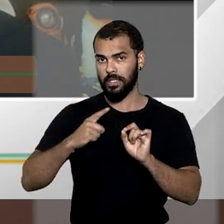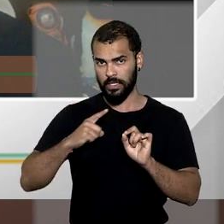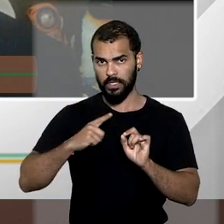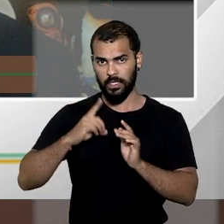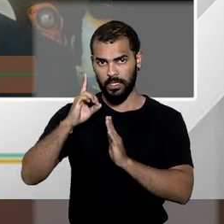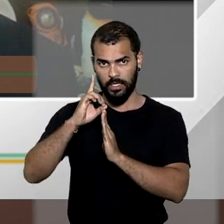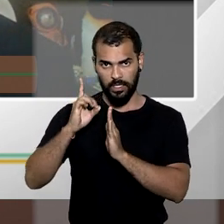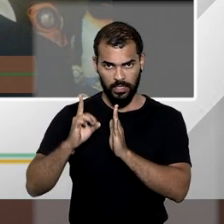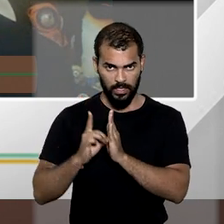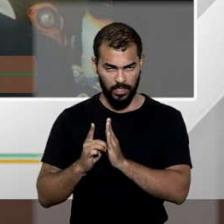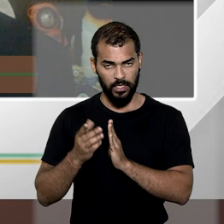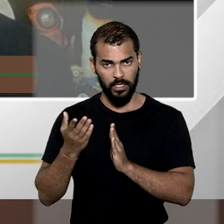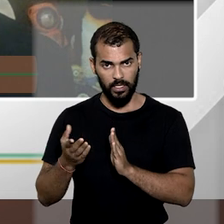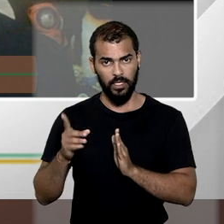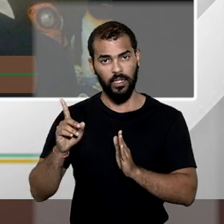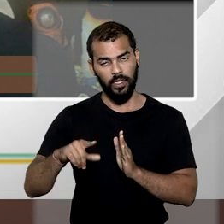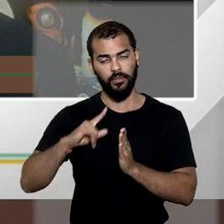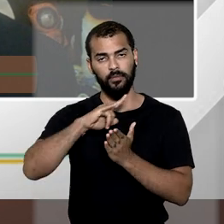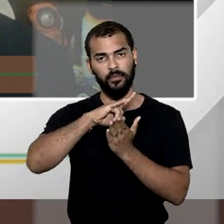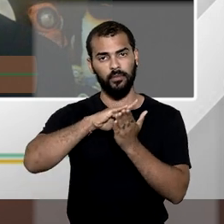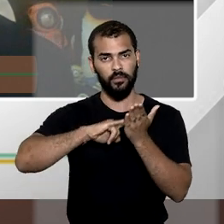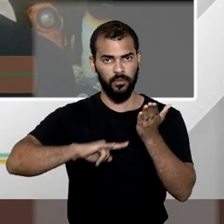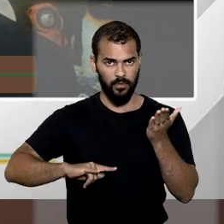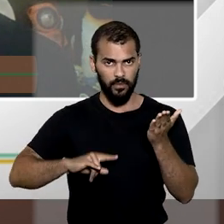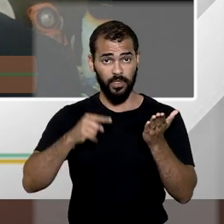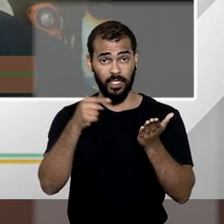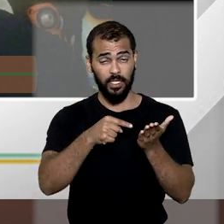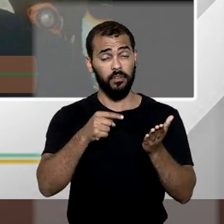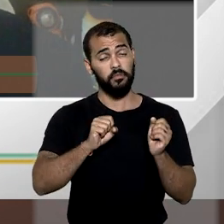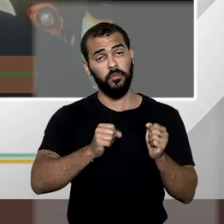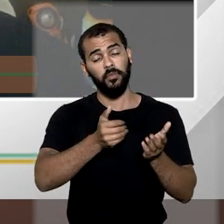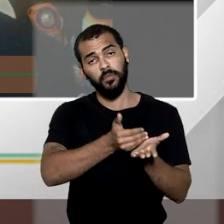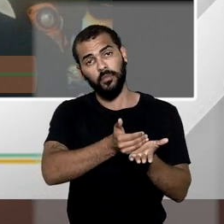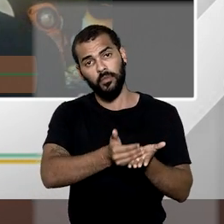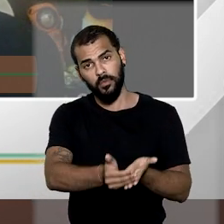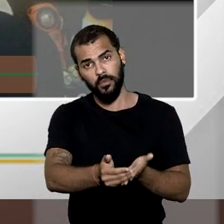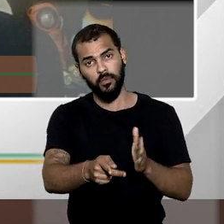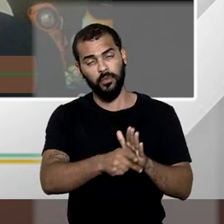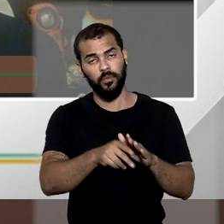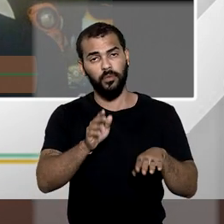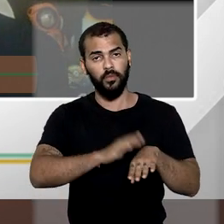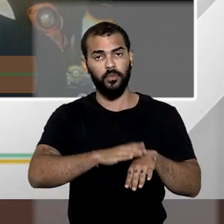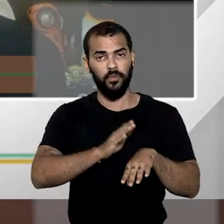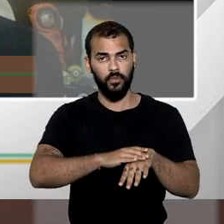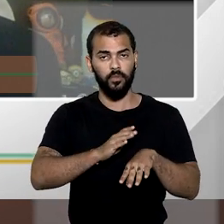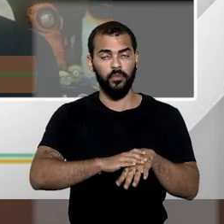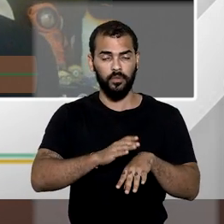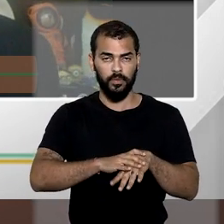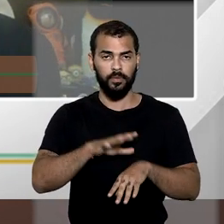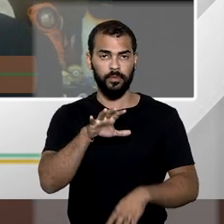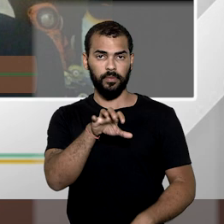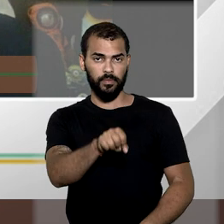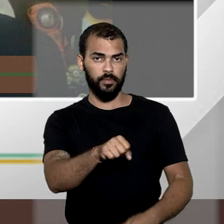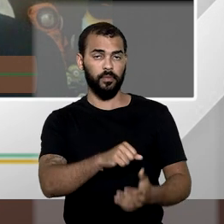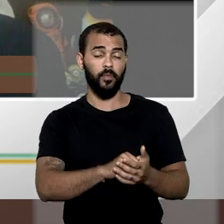a ação de desapropriação é o documento inicial com o qual se propõe a ação de desapropriação. A regra é que esse decreto